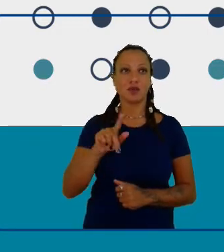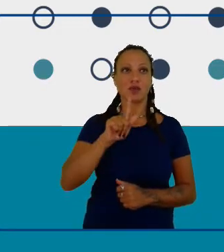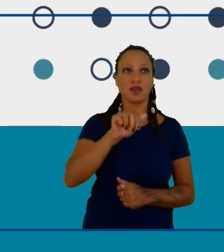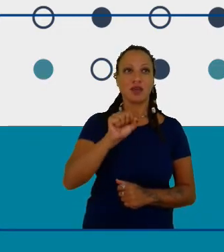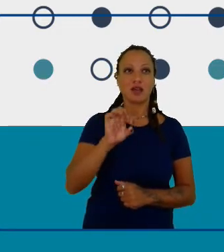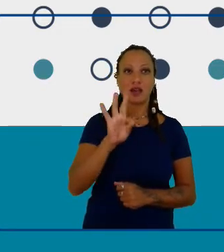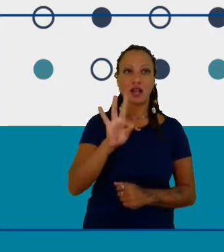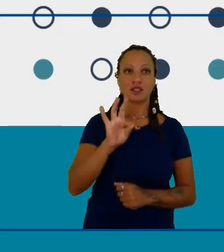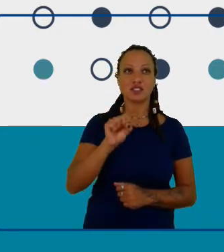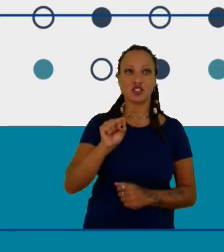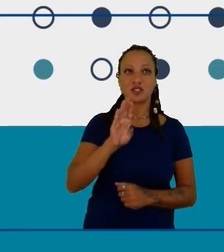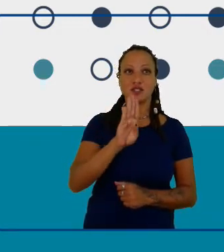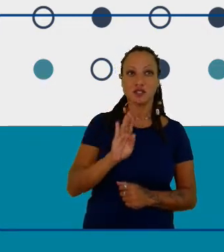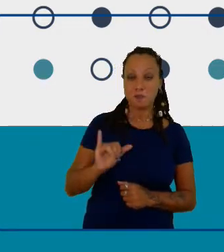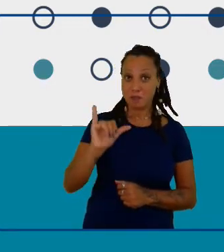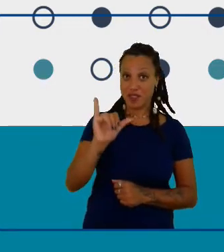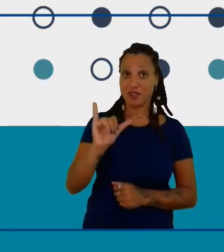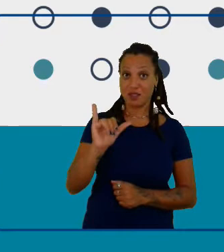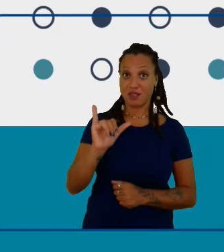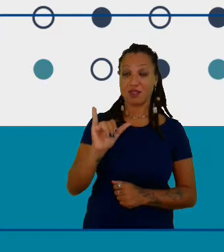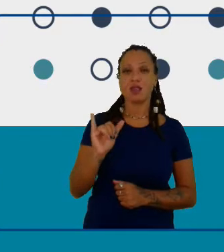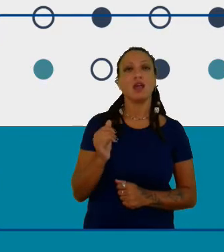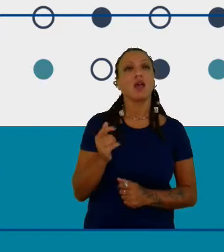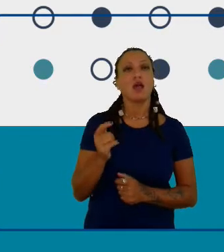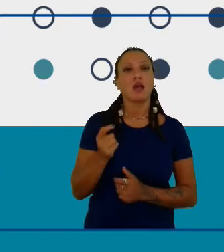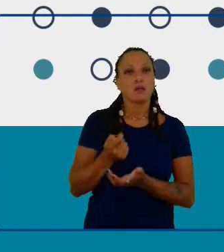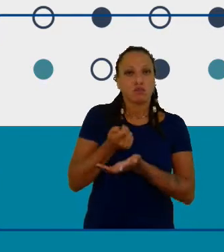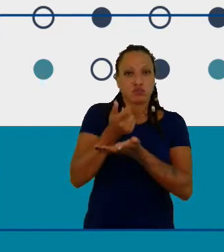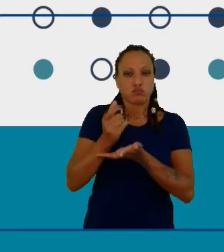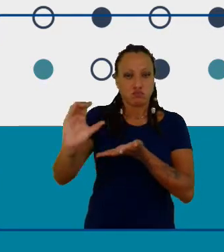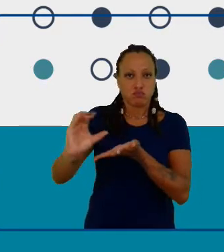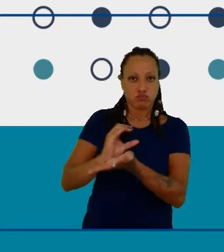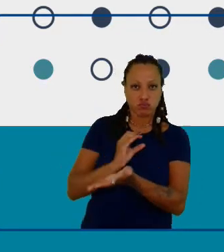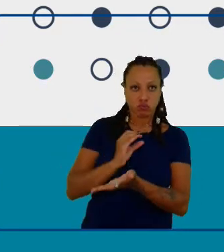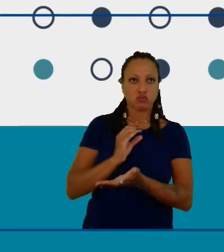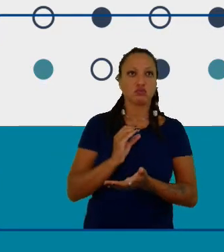objetivos de caridade, incluindo a criação do National STEM Center.